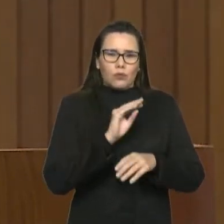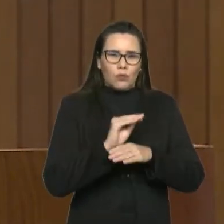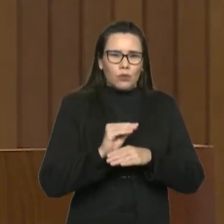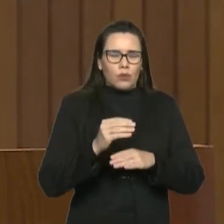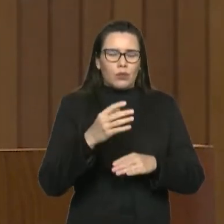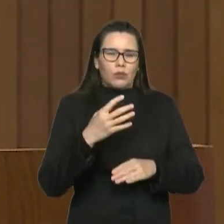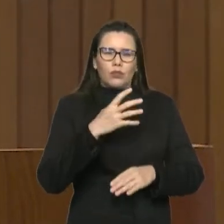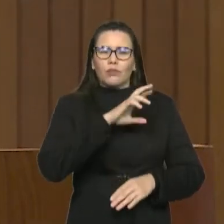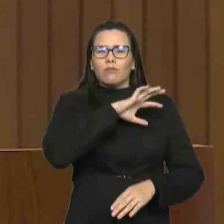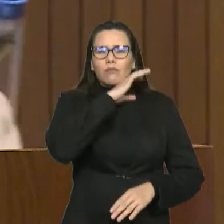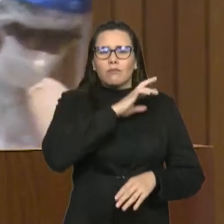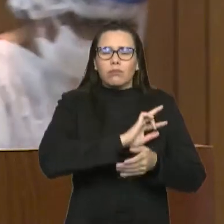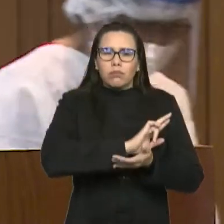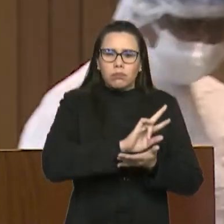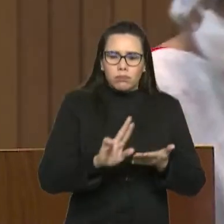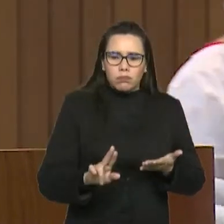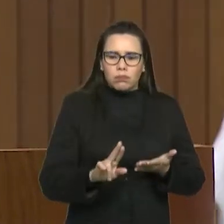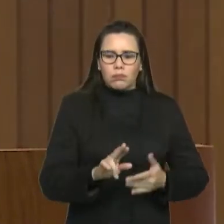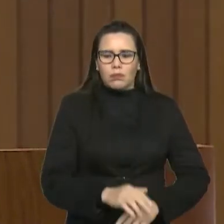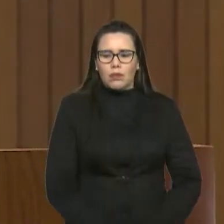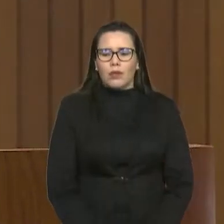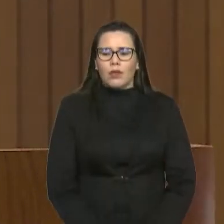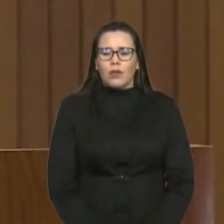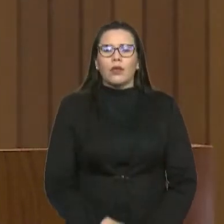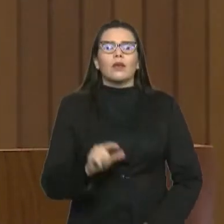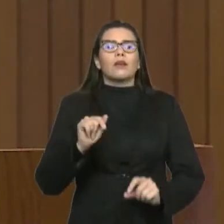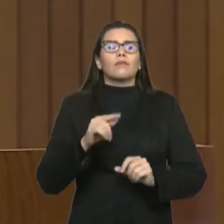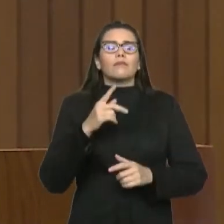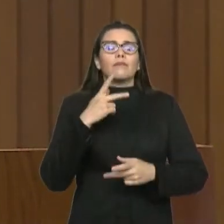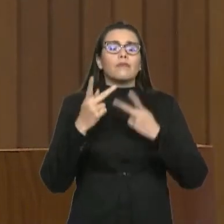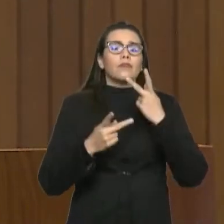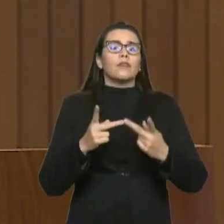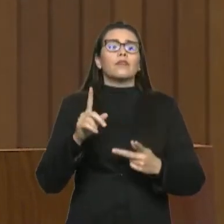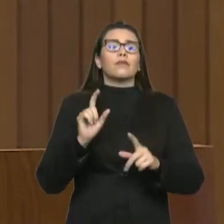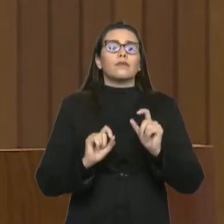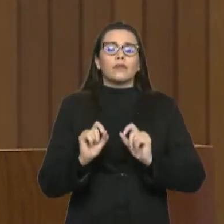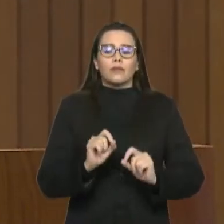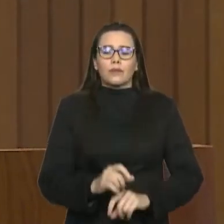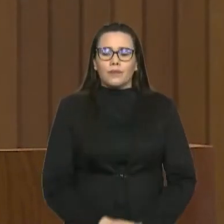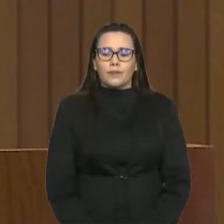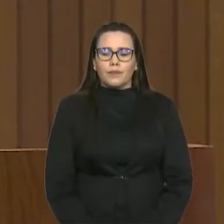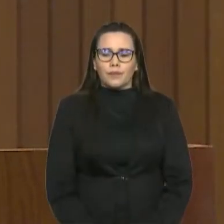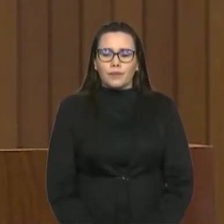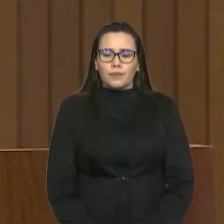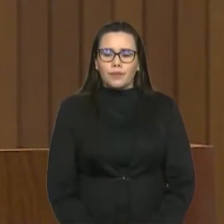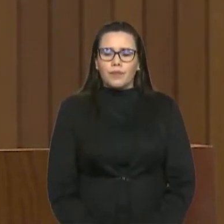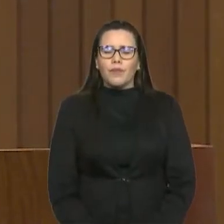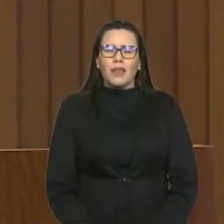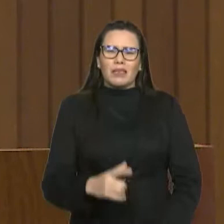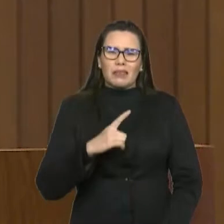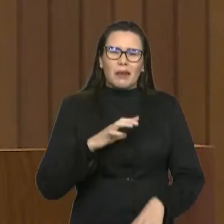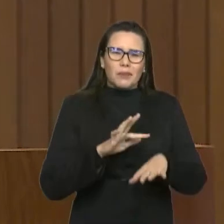afirmava que a Prefeitura de São Luís, diante de casos de leishmaniose,